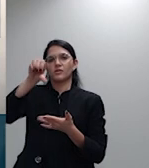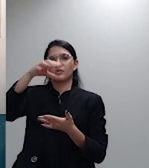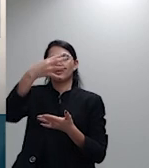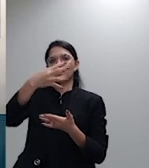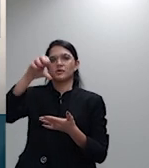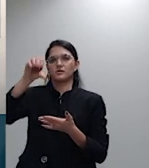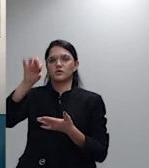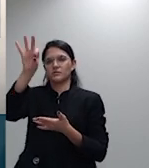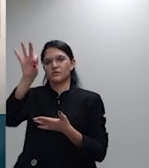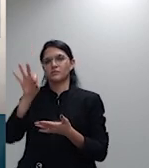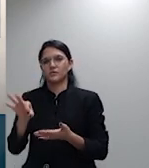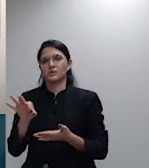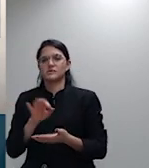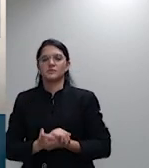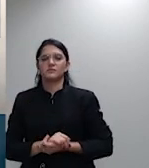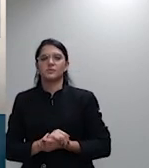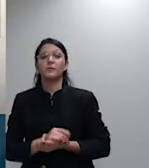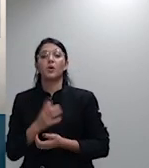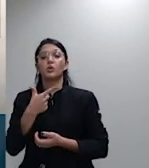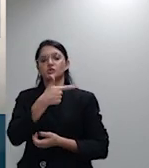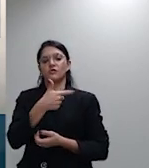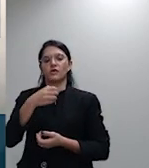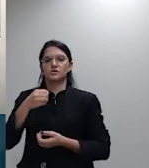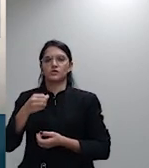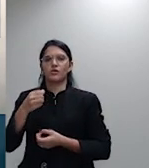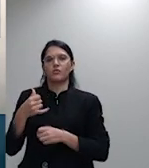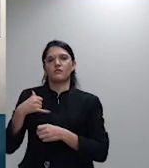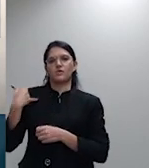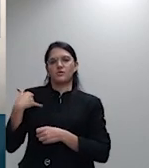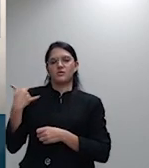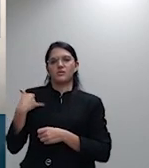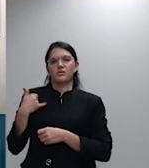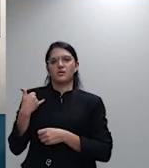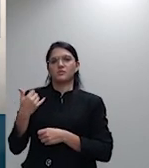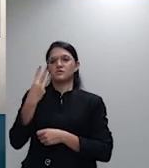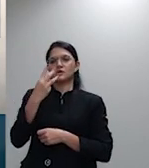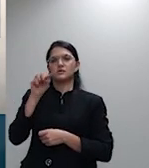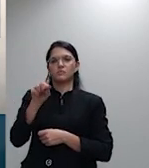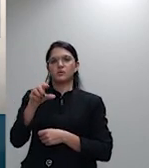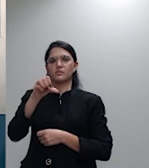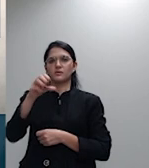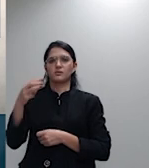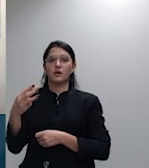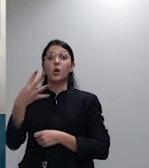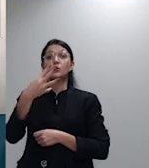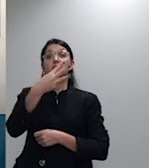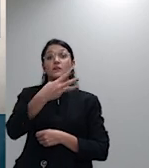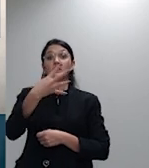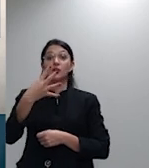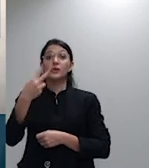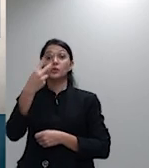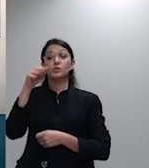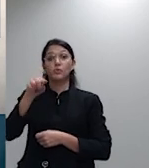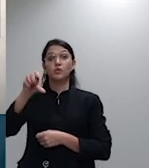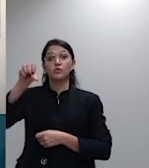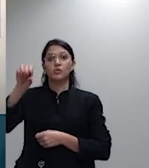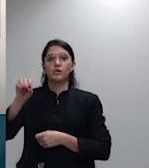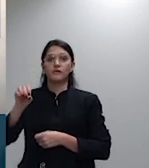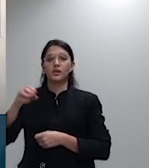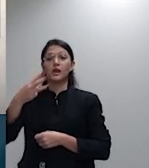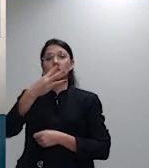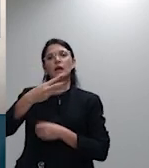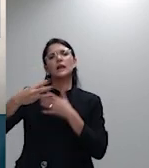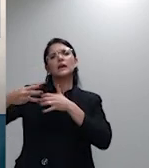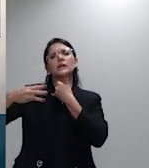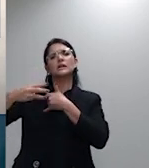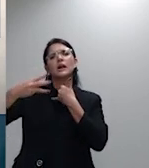,92% o de 34 anos 2,90% o de 39 anos 1,45